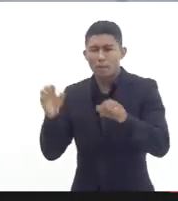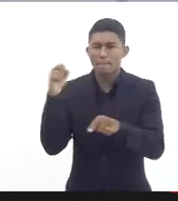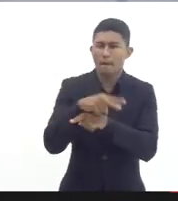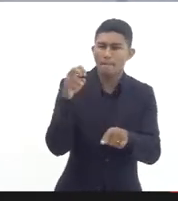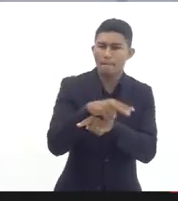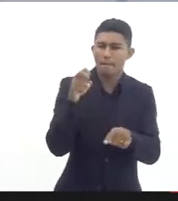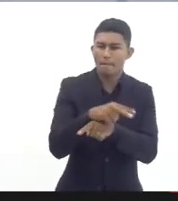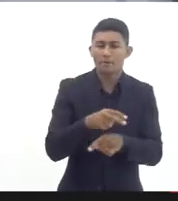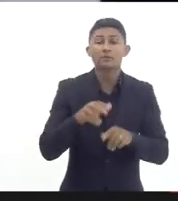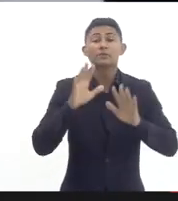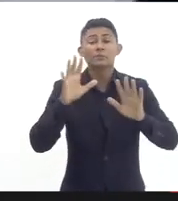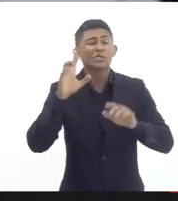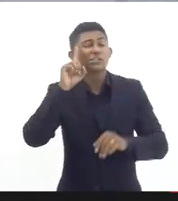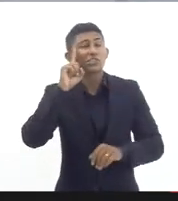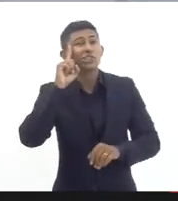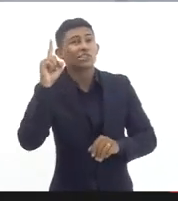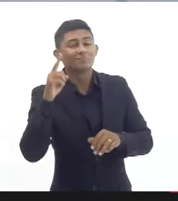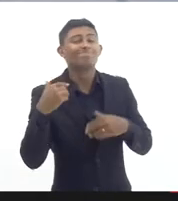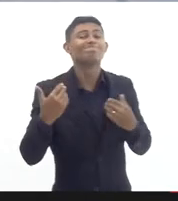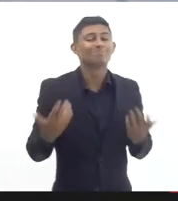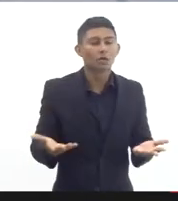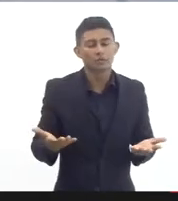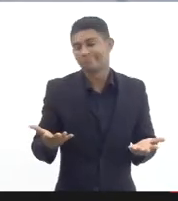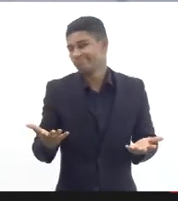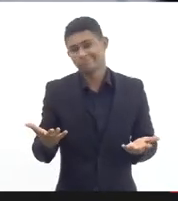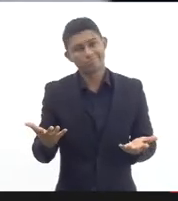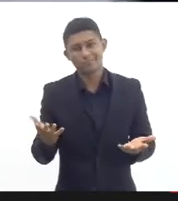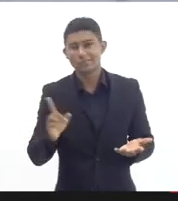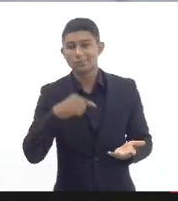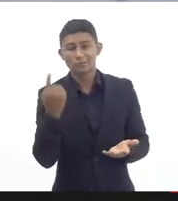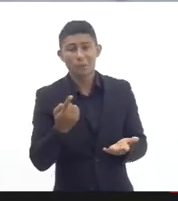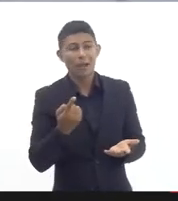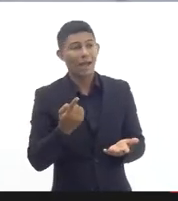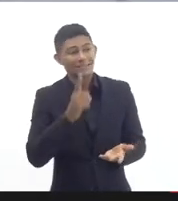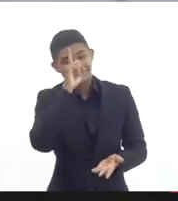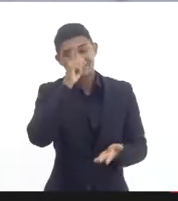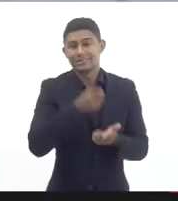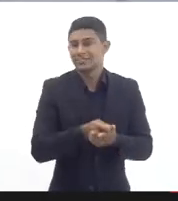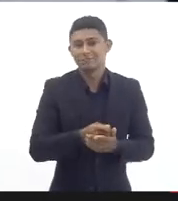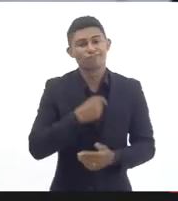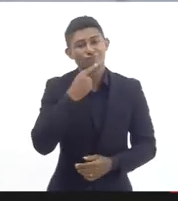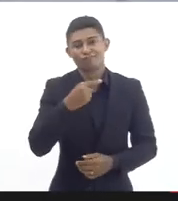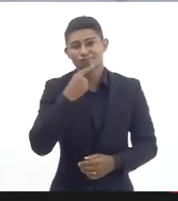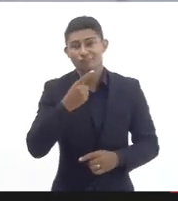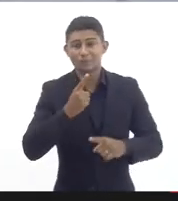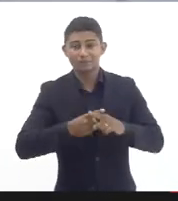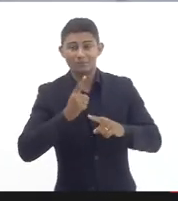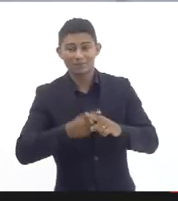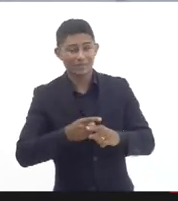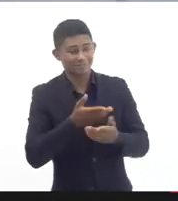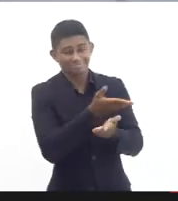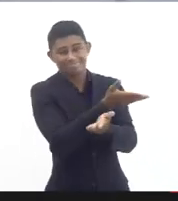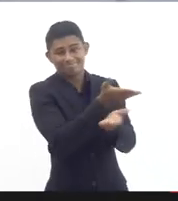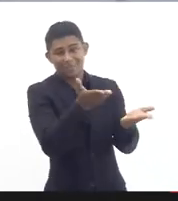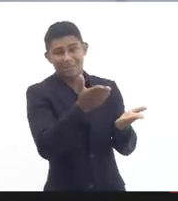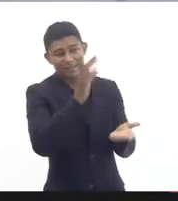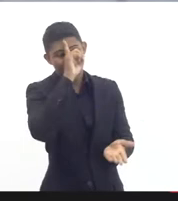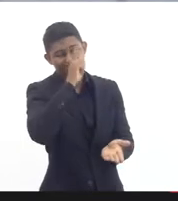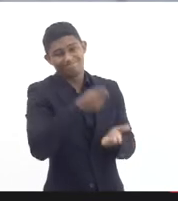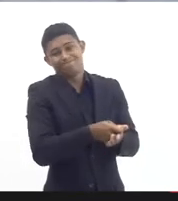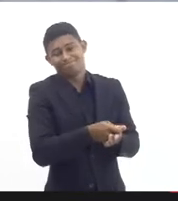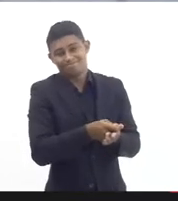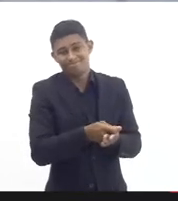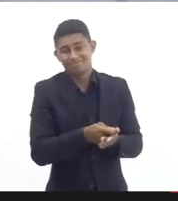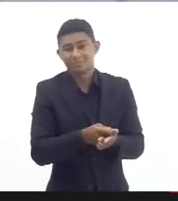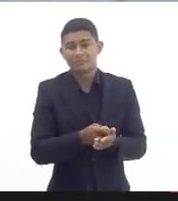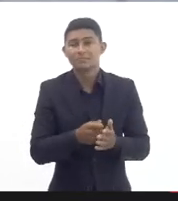outros casos então eu não como me comprometer agora com o prazo com a data do senhor mas